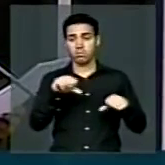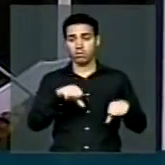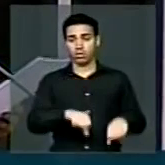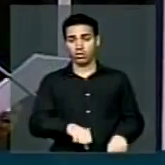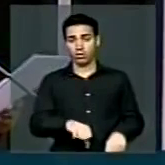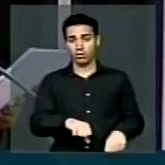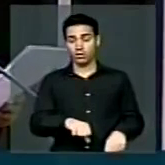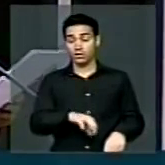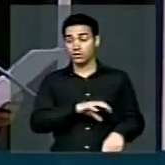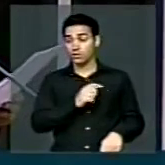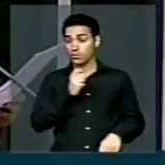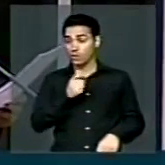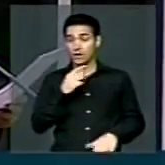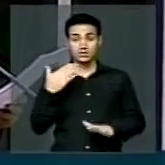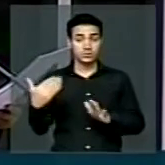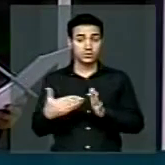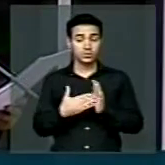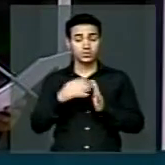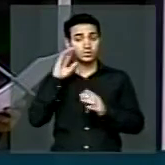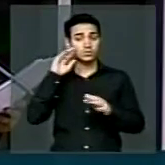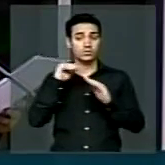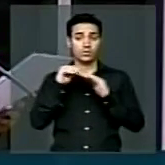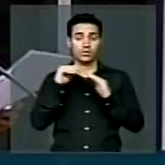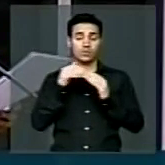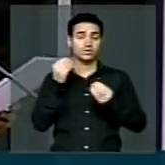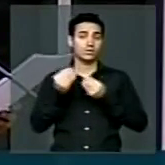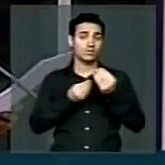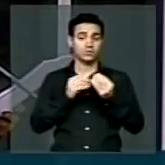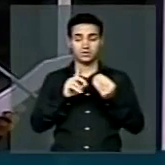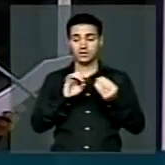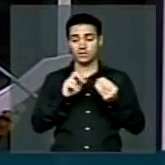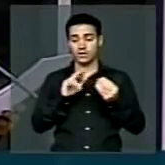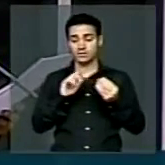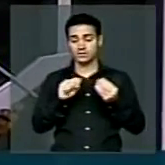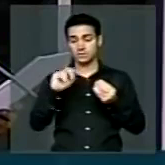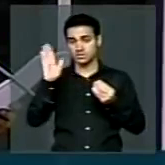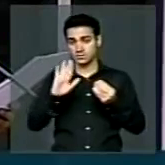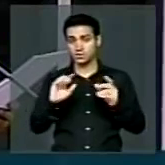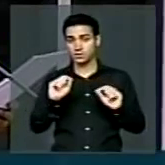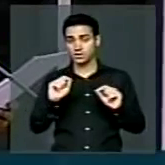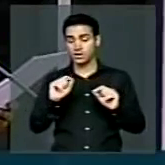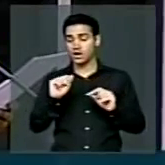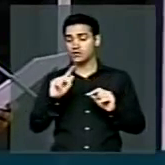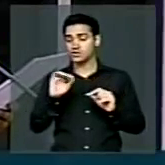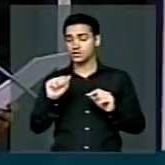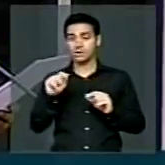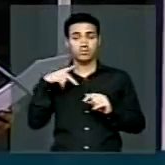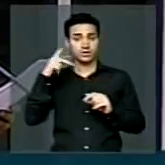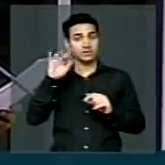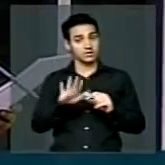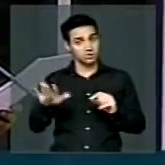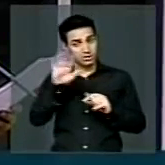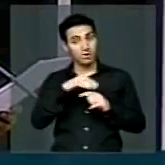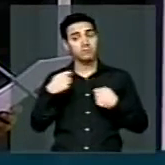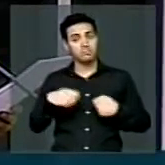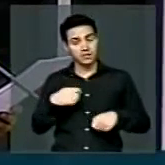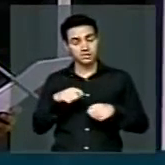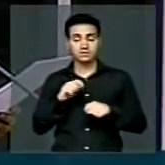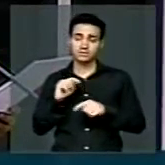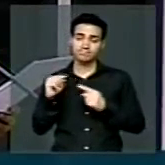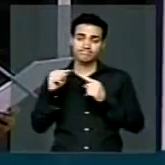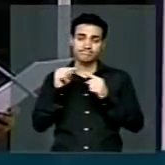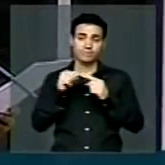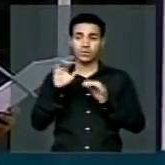unânime dentre os que refletem objetivamente sobre a democracia brasileira a opinião de que a agenda política nacional deve contemplar a atual